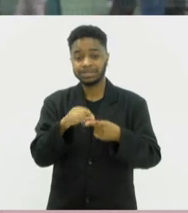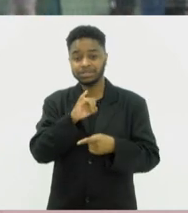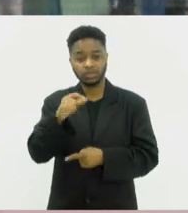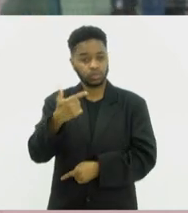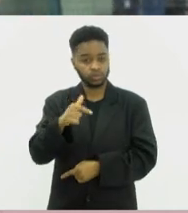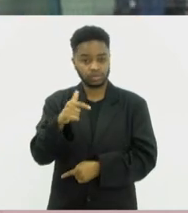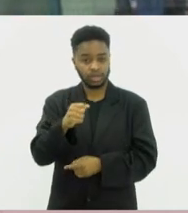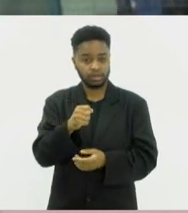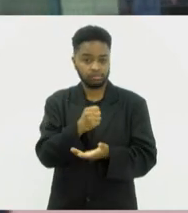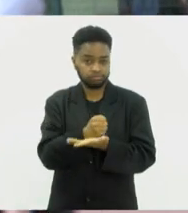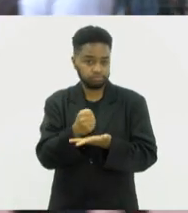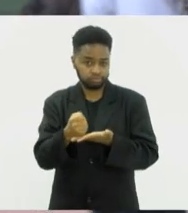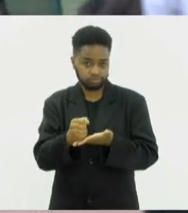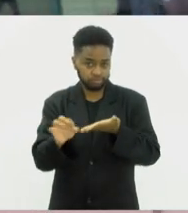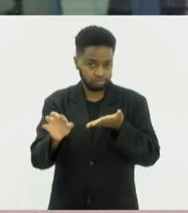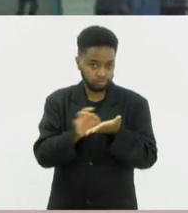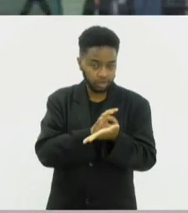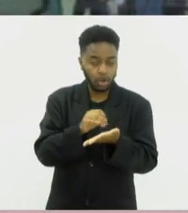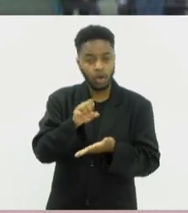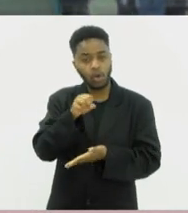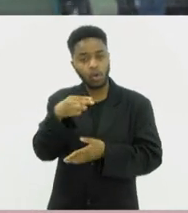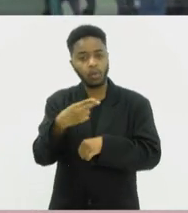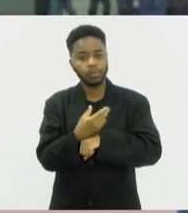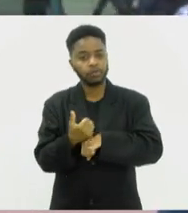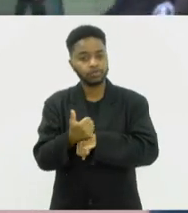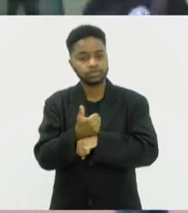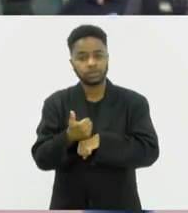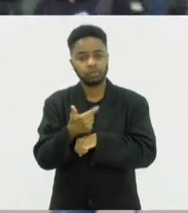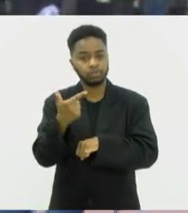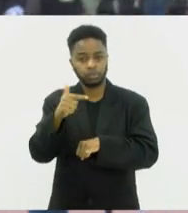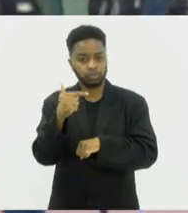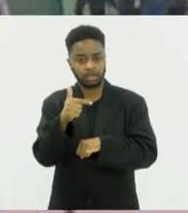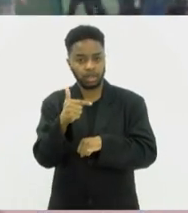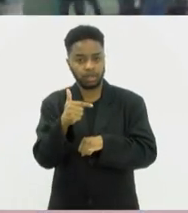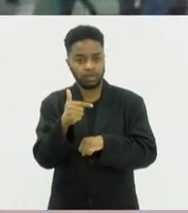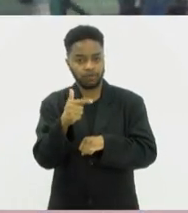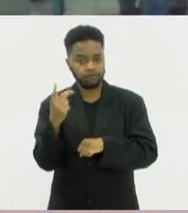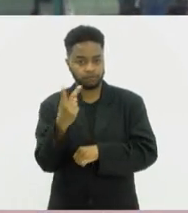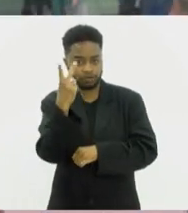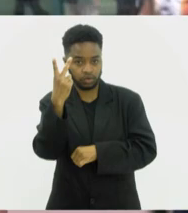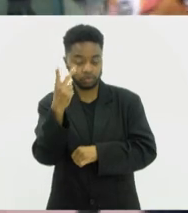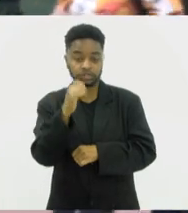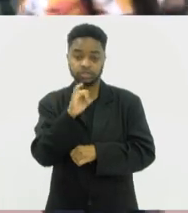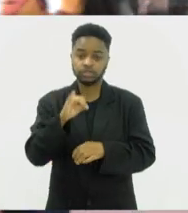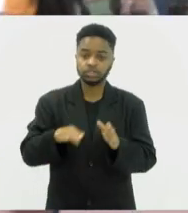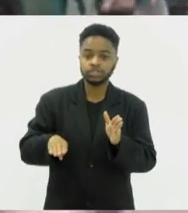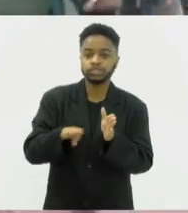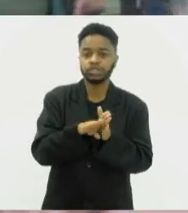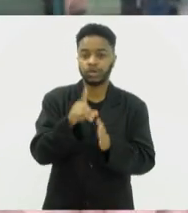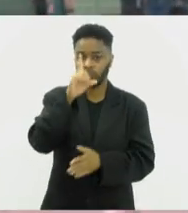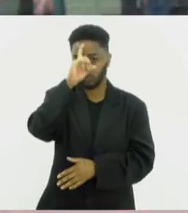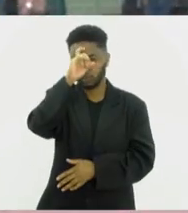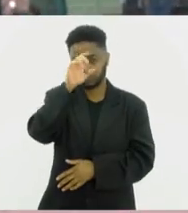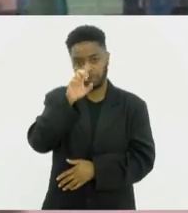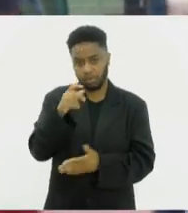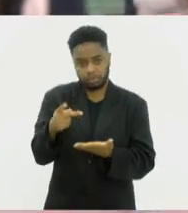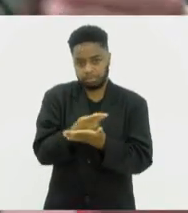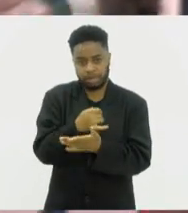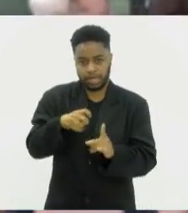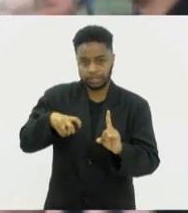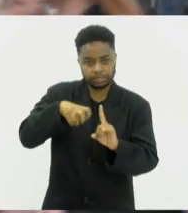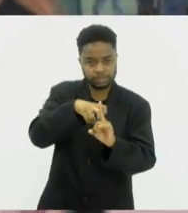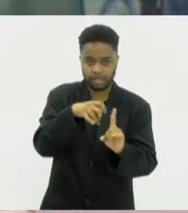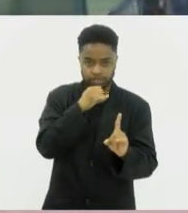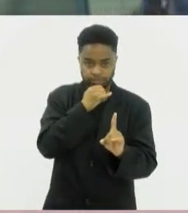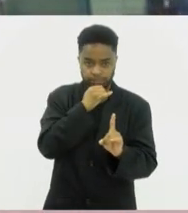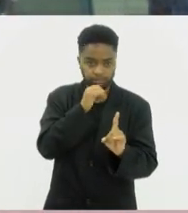carteira assinada ou que a sua profissão não fosse reconhecida, quando chegava num hospital, acidentado na rua, por exemplo, a